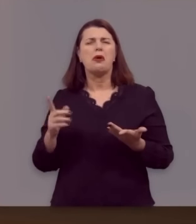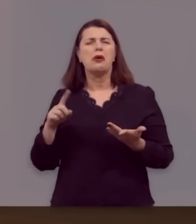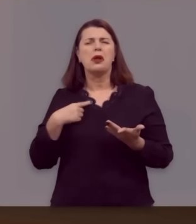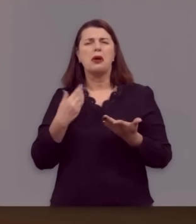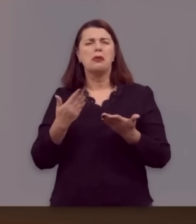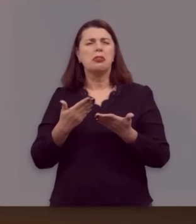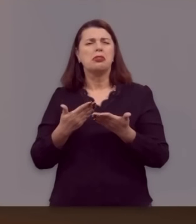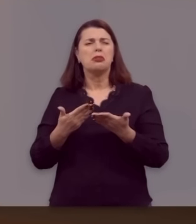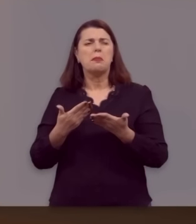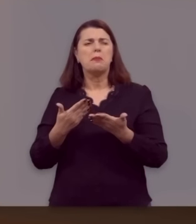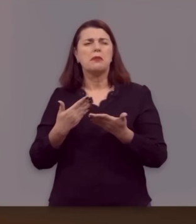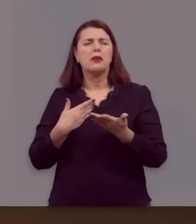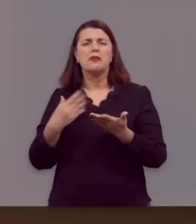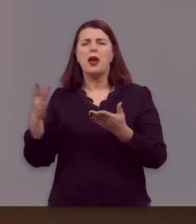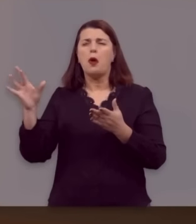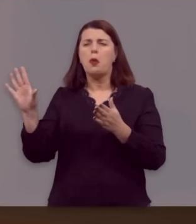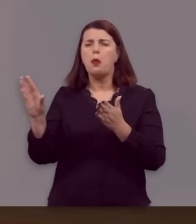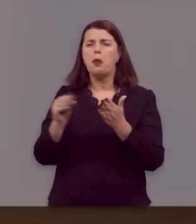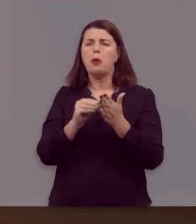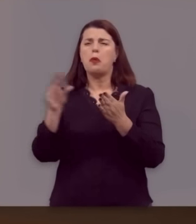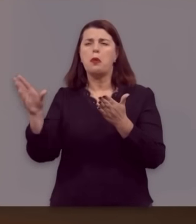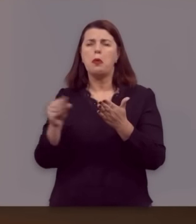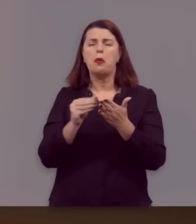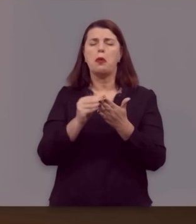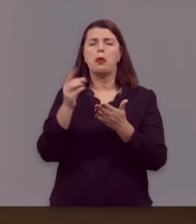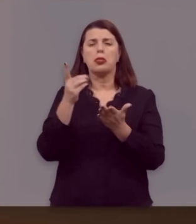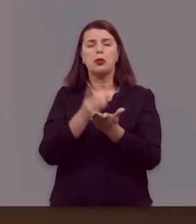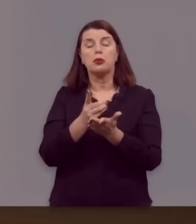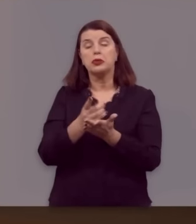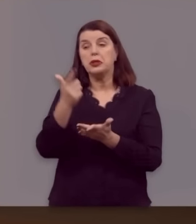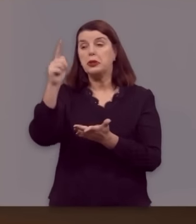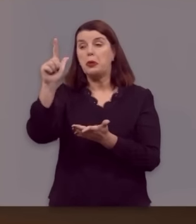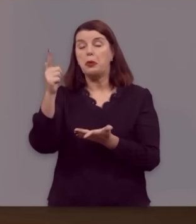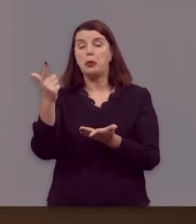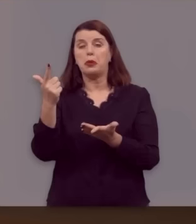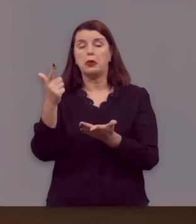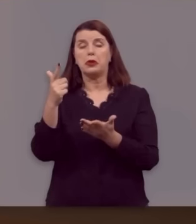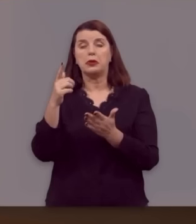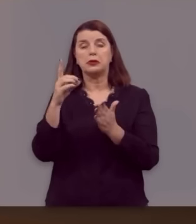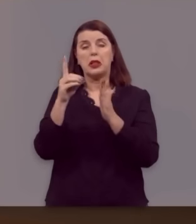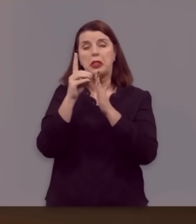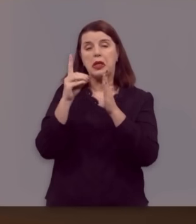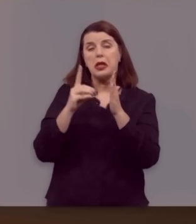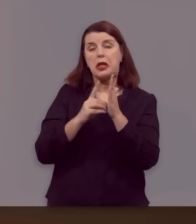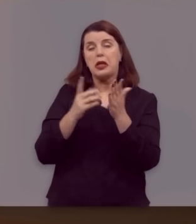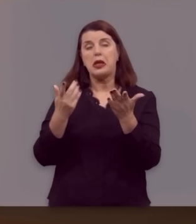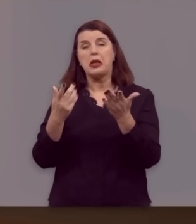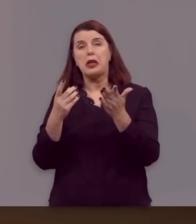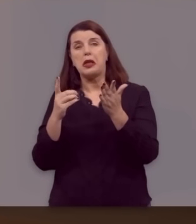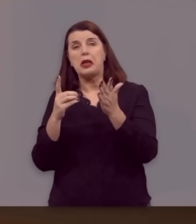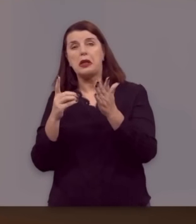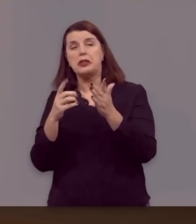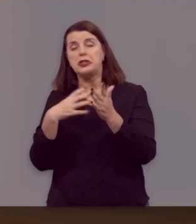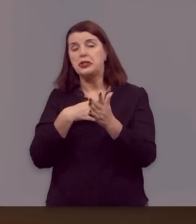doutrinas de concílios, de denominações religiosas,